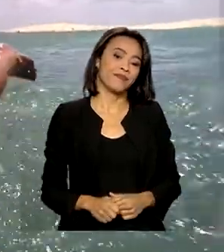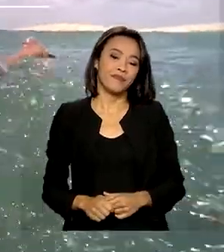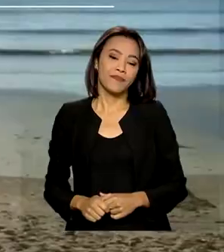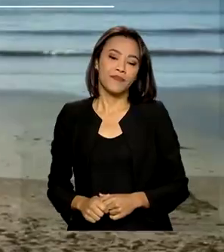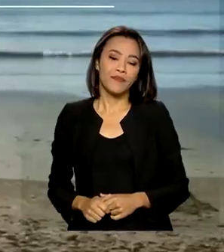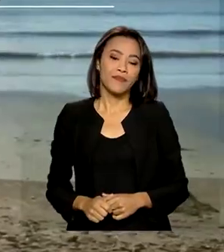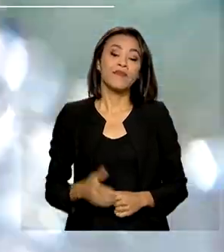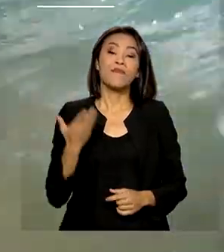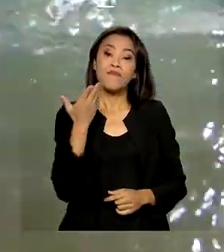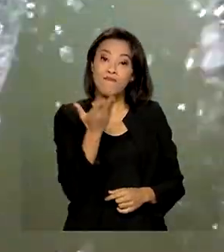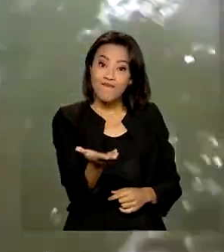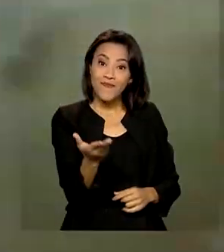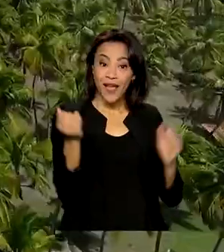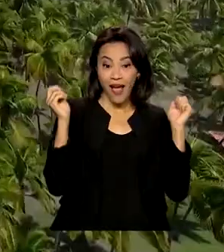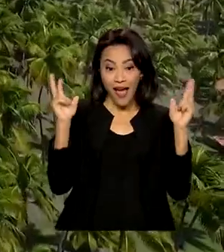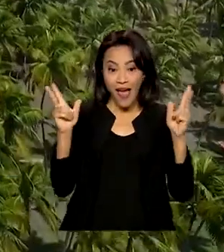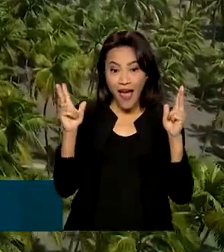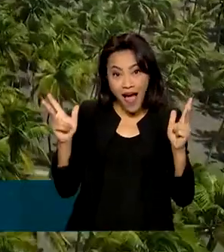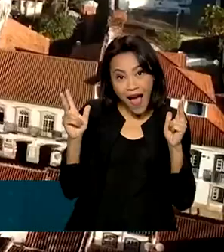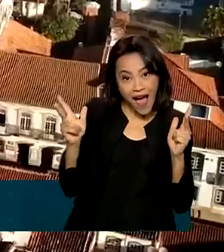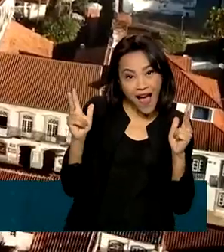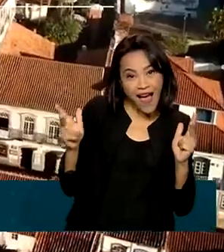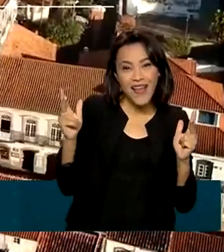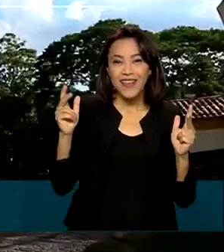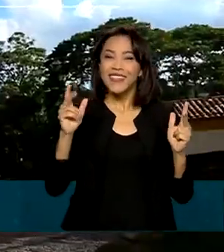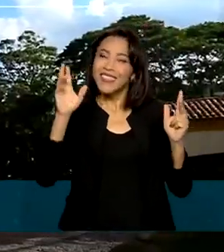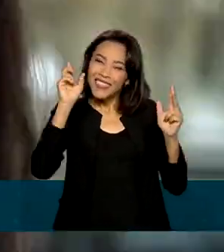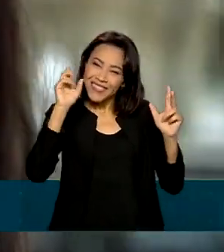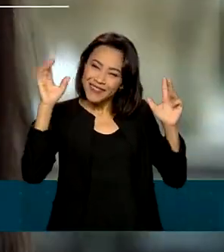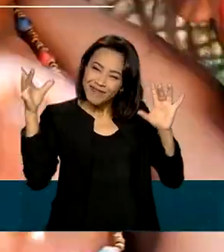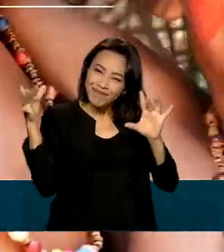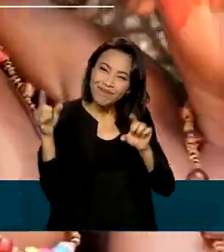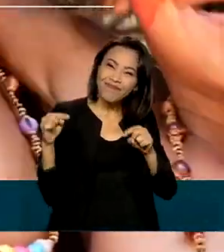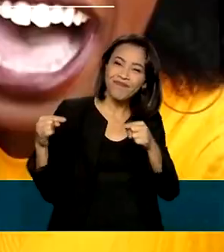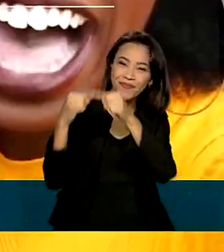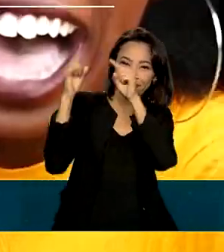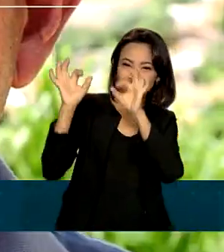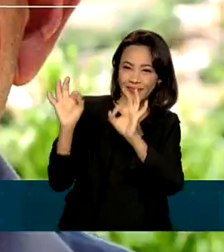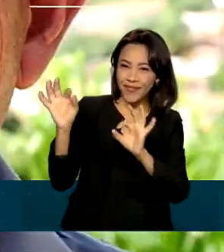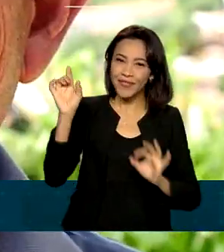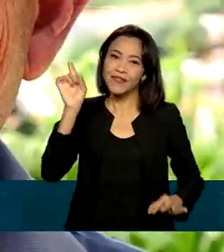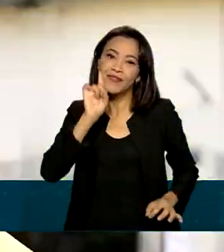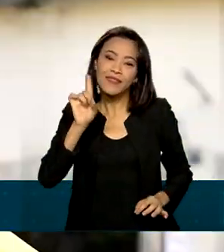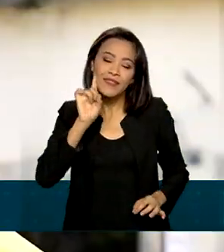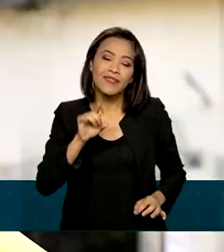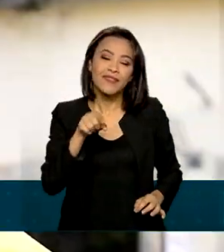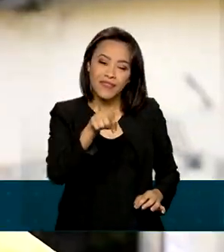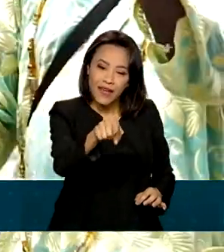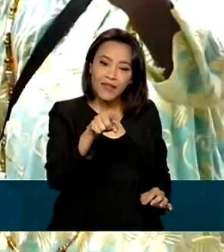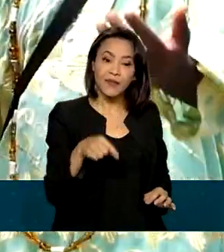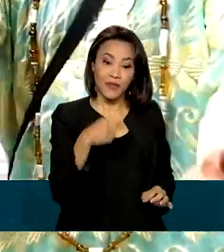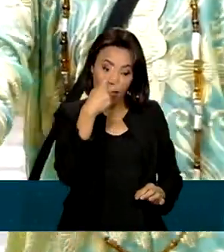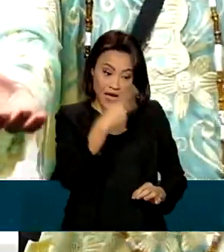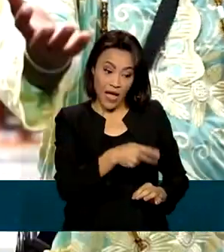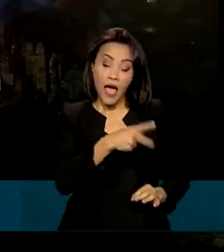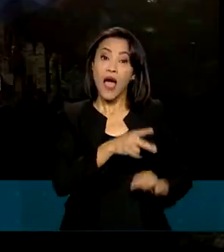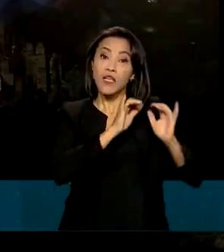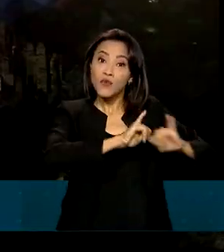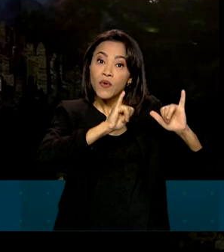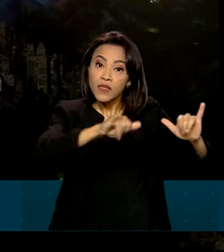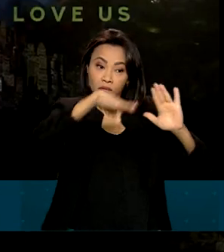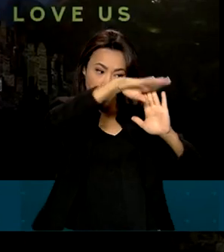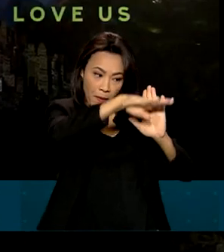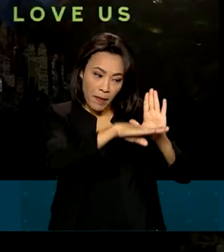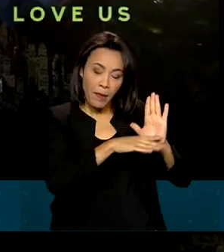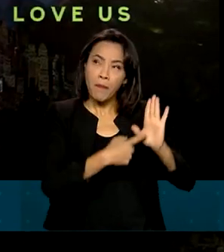De uma forma divertida e bem americana, A nova campanha da Embratur quer chamar